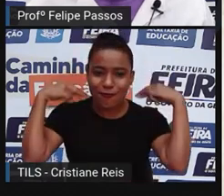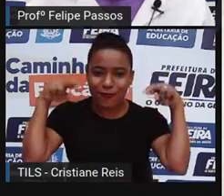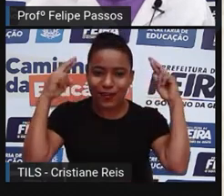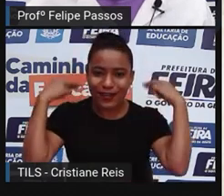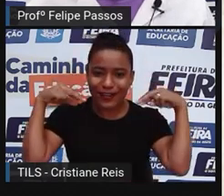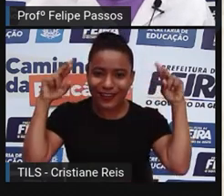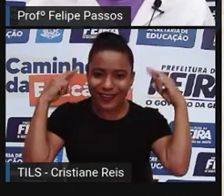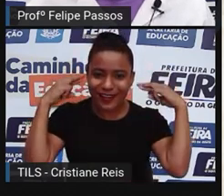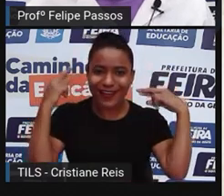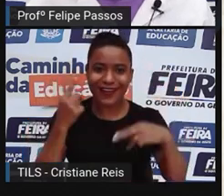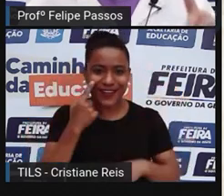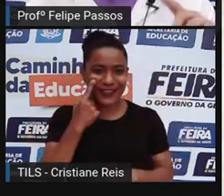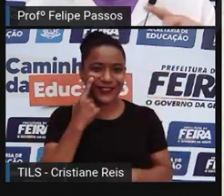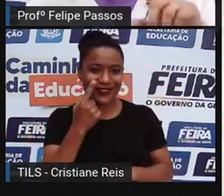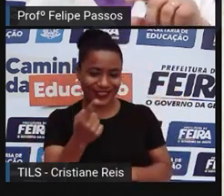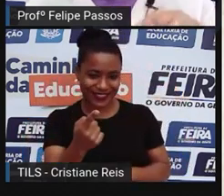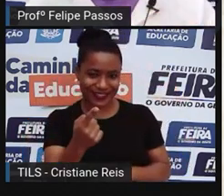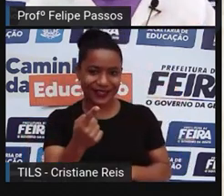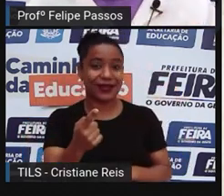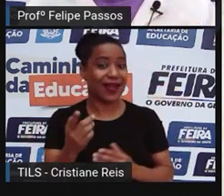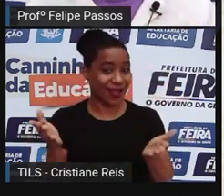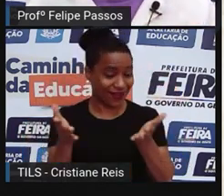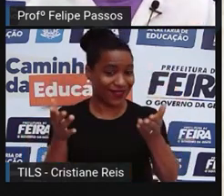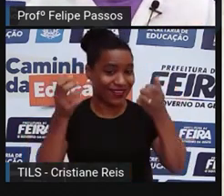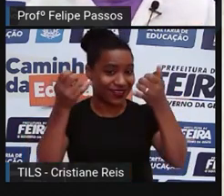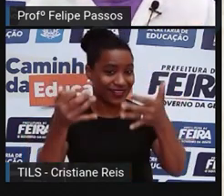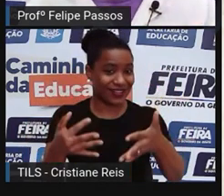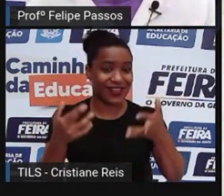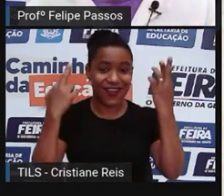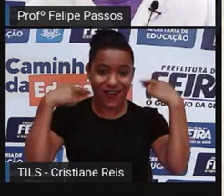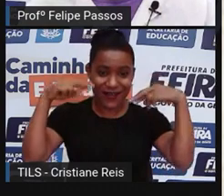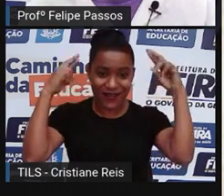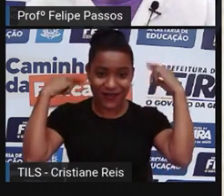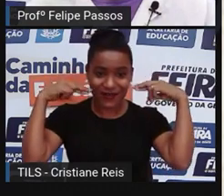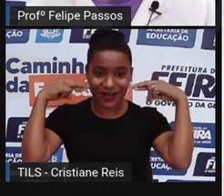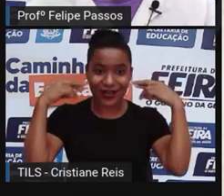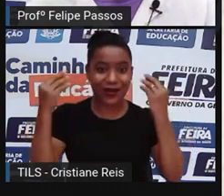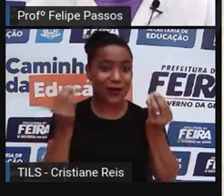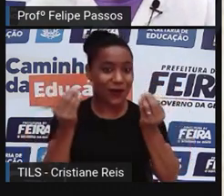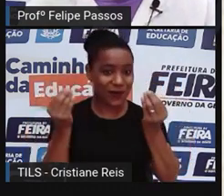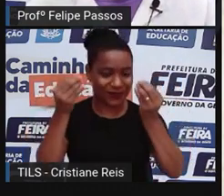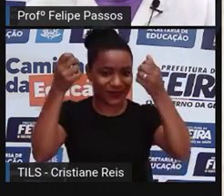Dolly? Pois é. Se não ouviram falar, vamos conhecer um pouquinho da história dela agora.